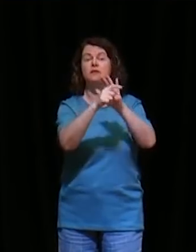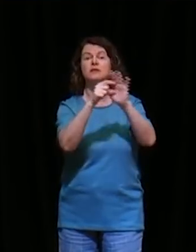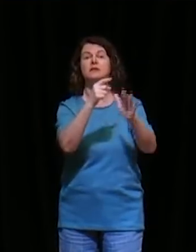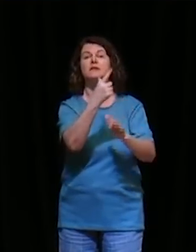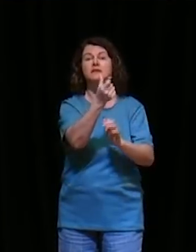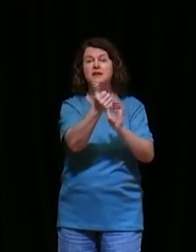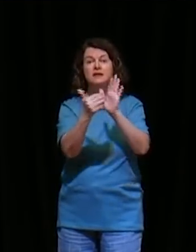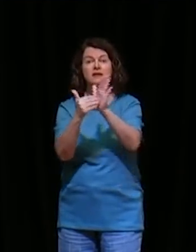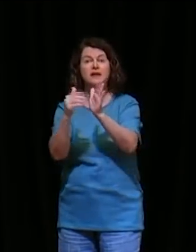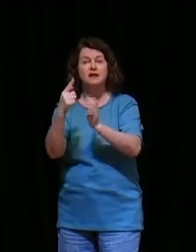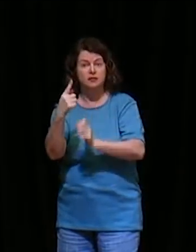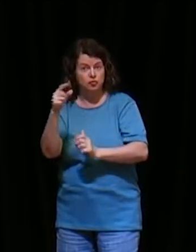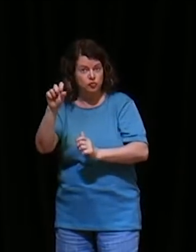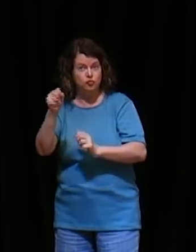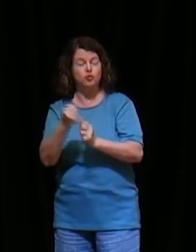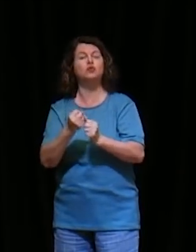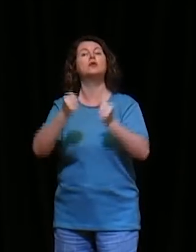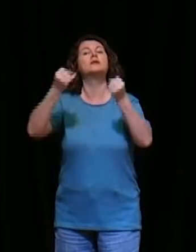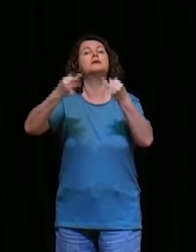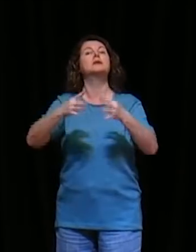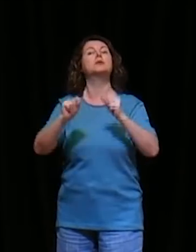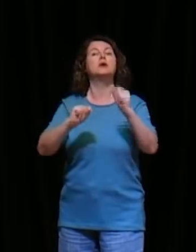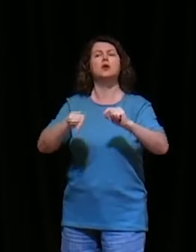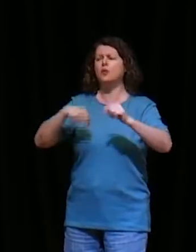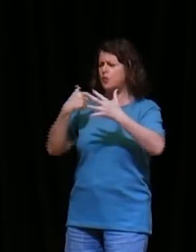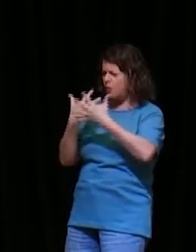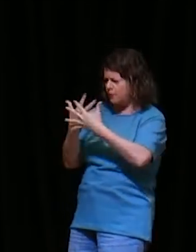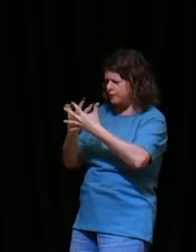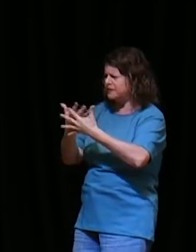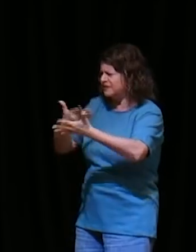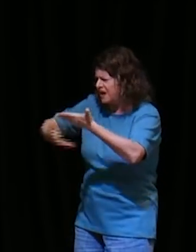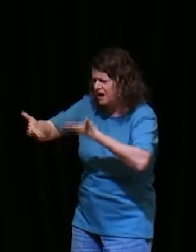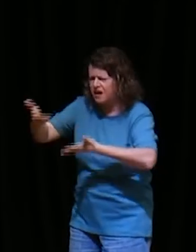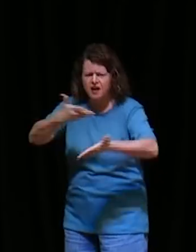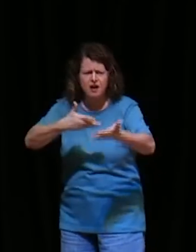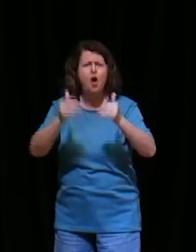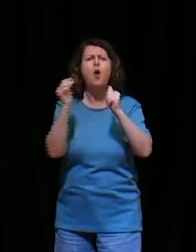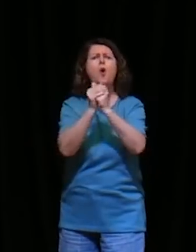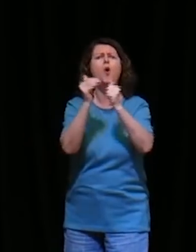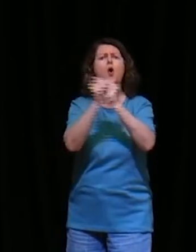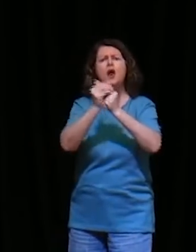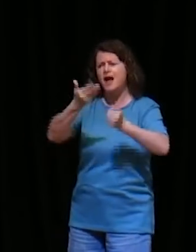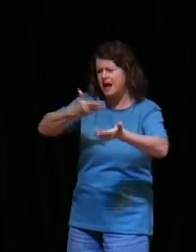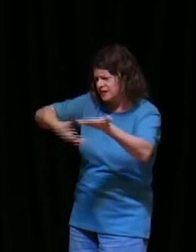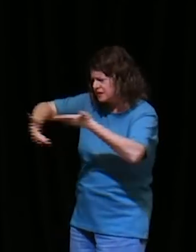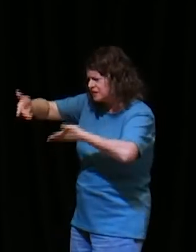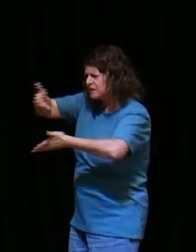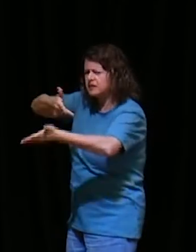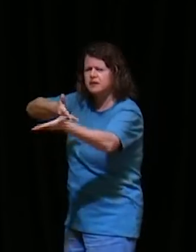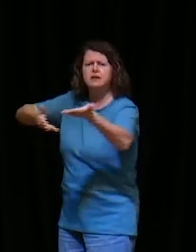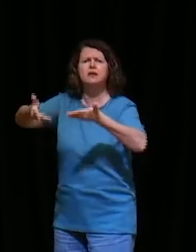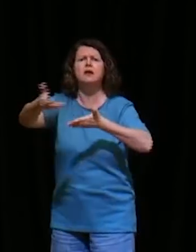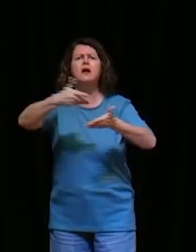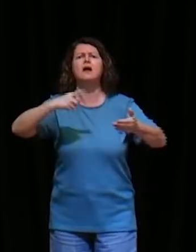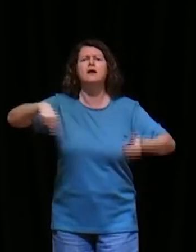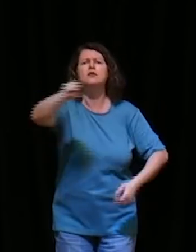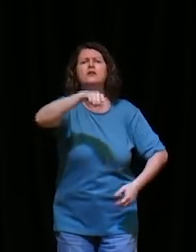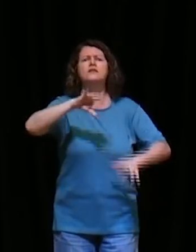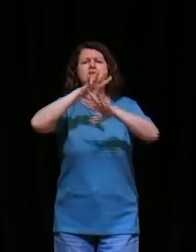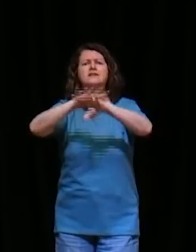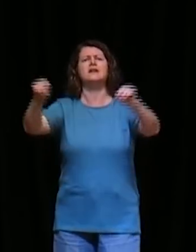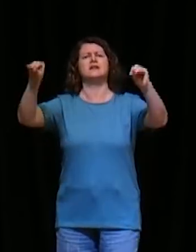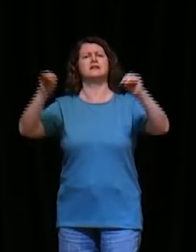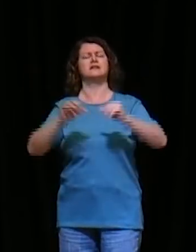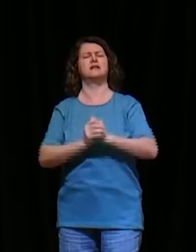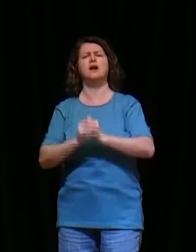ele diz, confessai as vossas culpas uns aos outros, e orai uns pelos outros, para que sareis. A